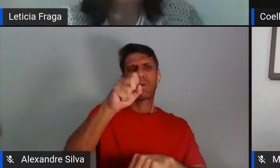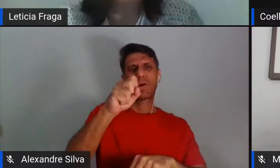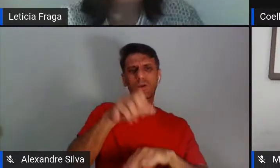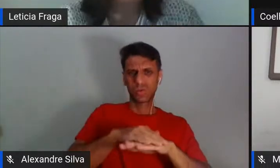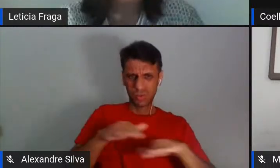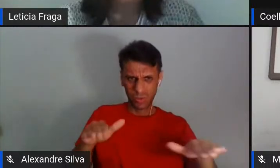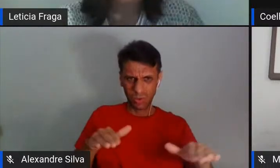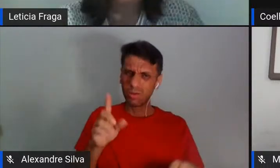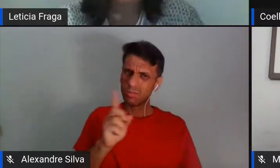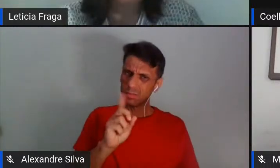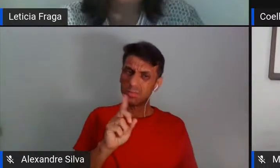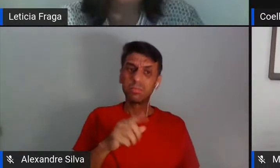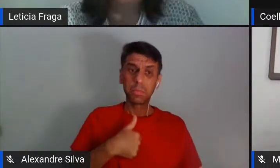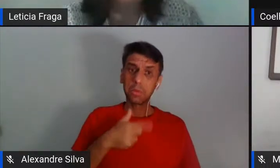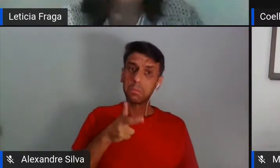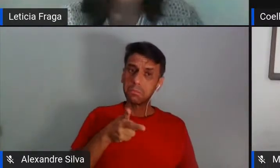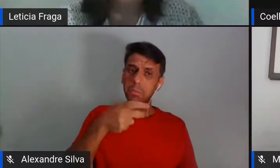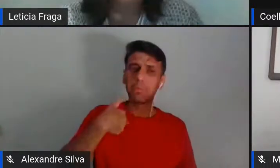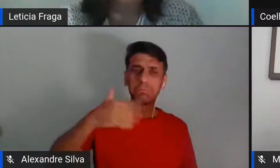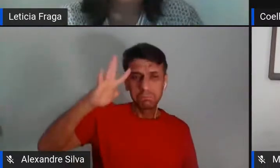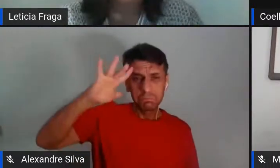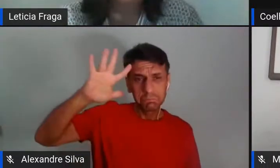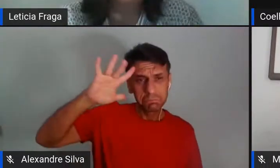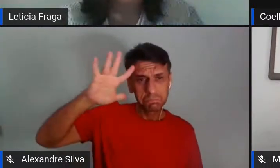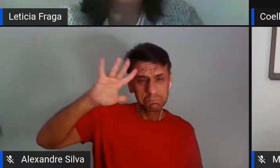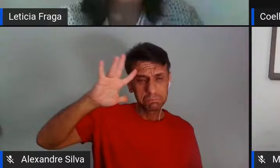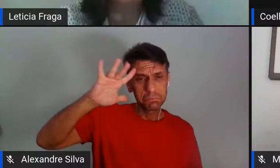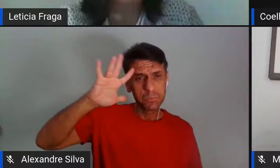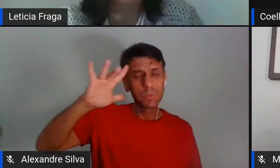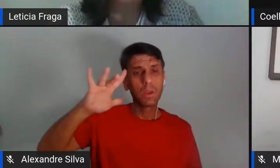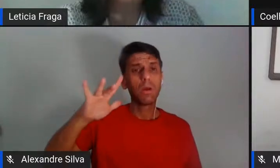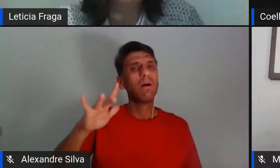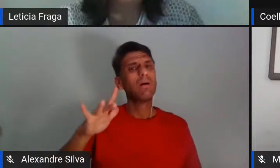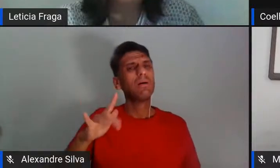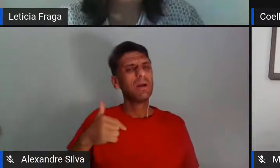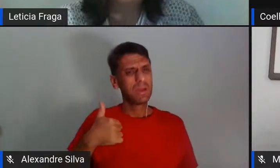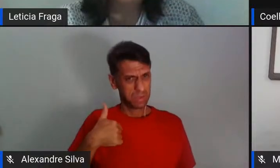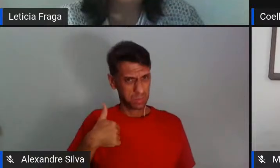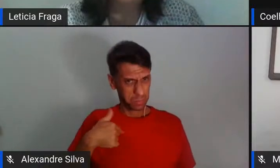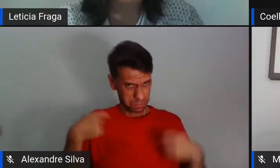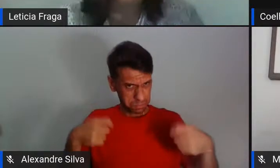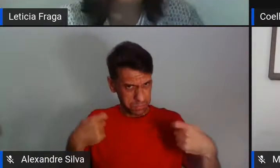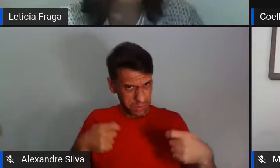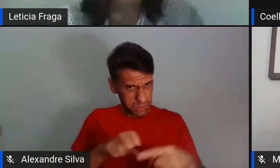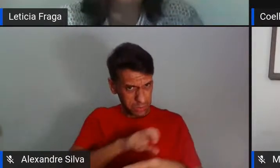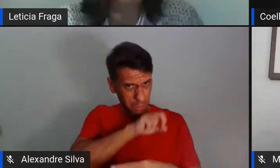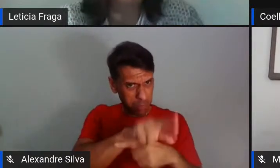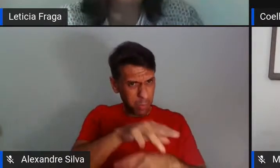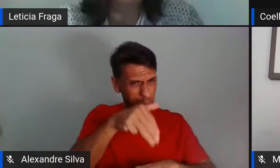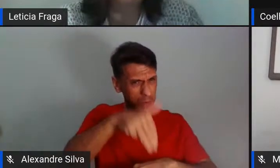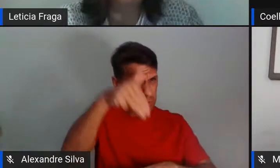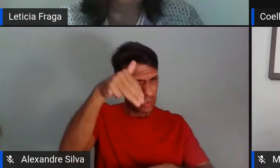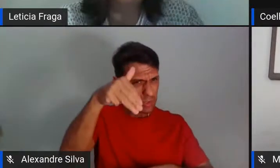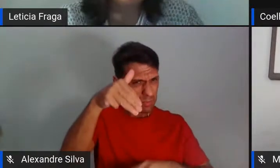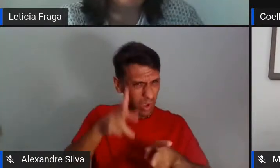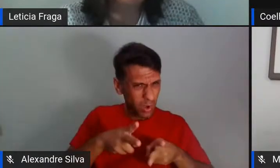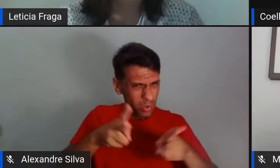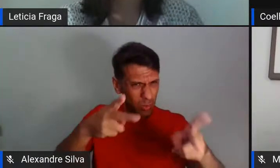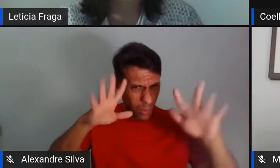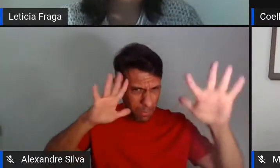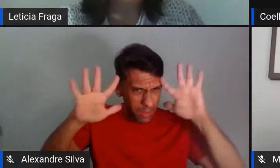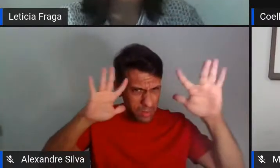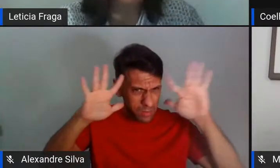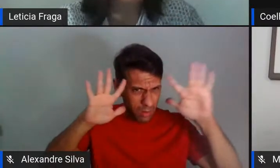mesmo fico pensando muito isso porque eu fico pensando será que eu preciso entrar num programa de mestrado para eu continuar pensando o eu penso?